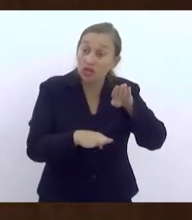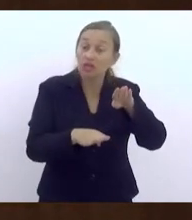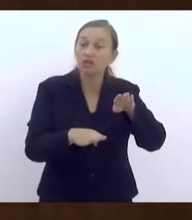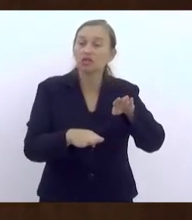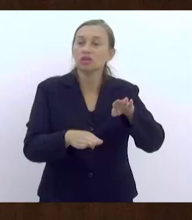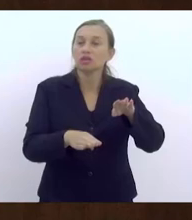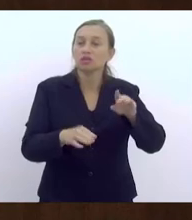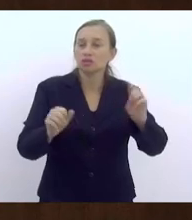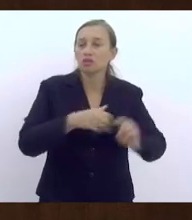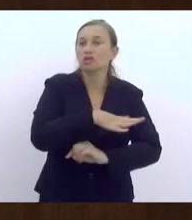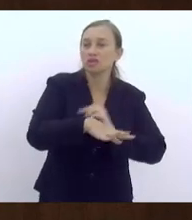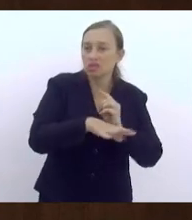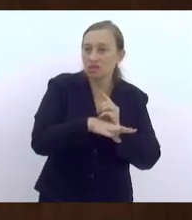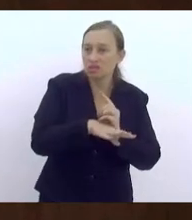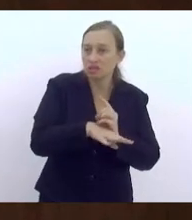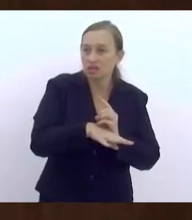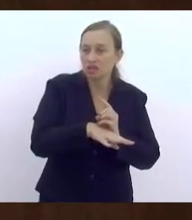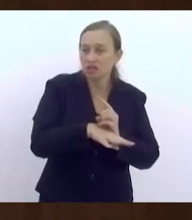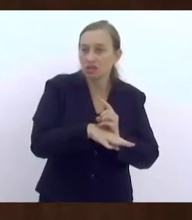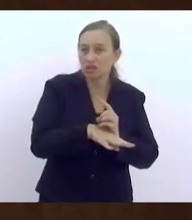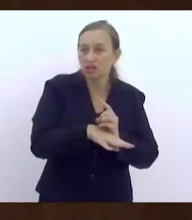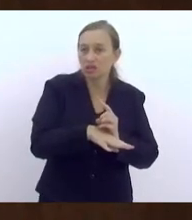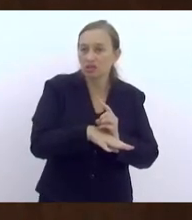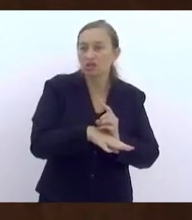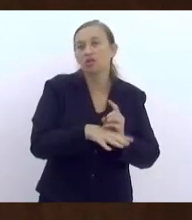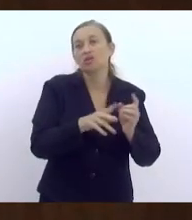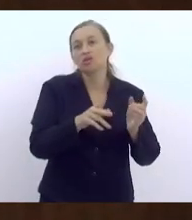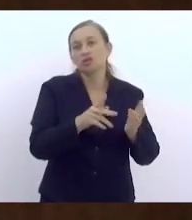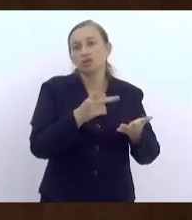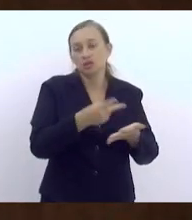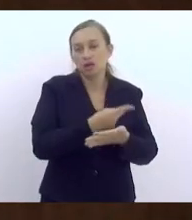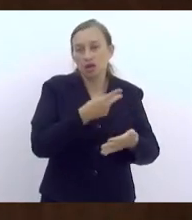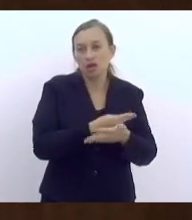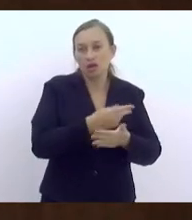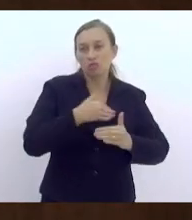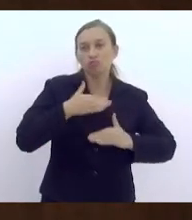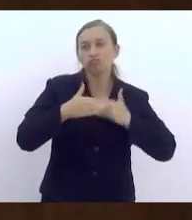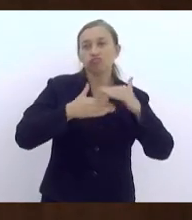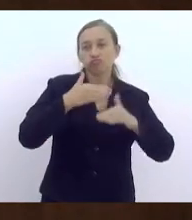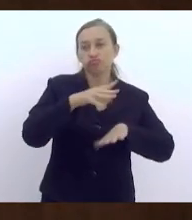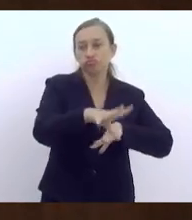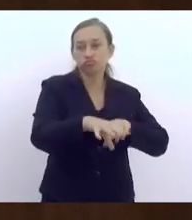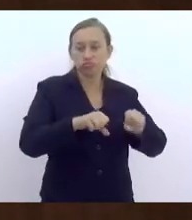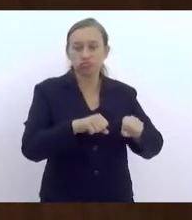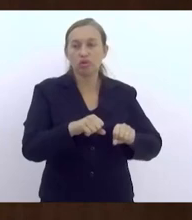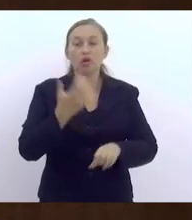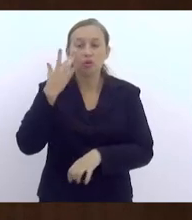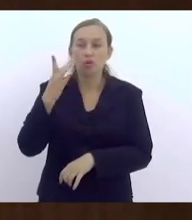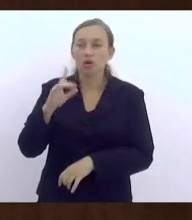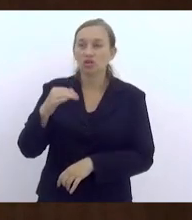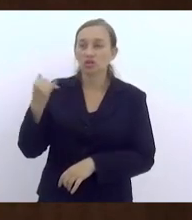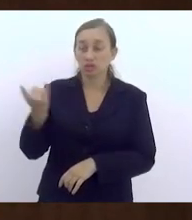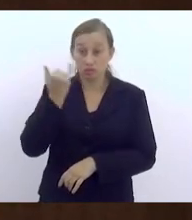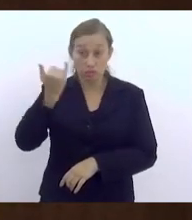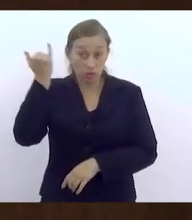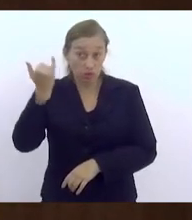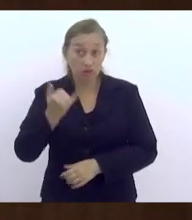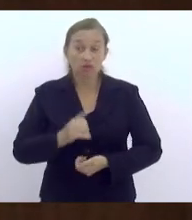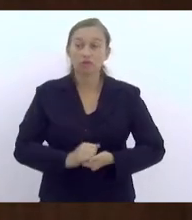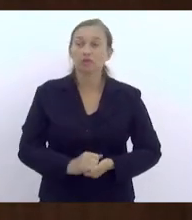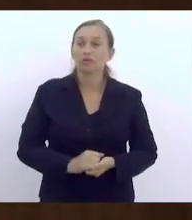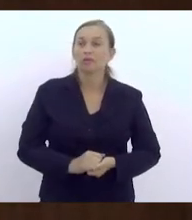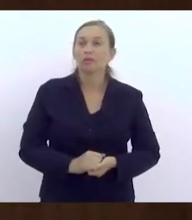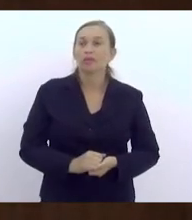traz certas desvantagens frente ao processo de escolarização. Então, acho que isso é superimportante.